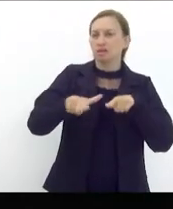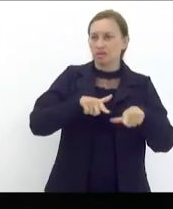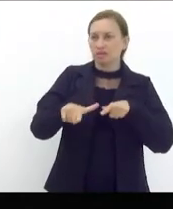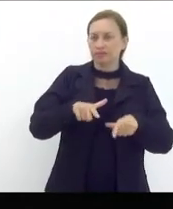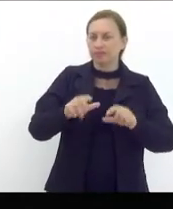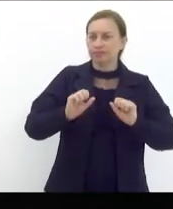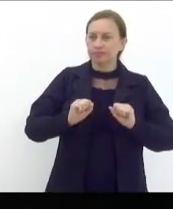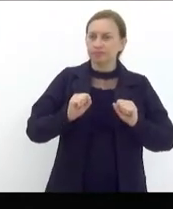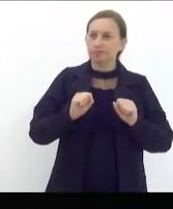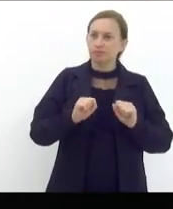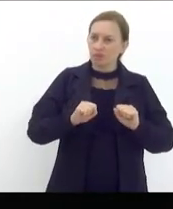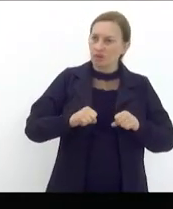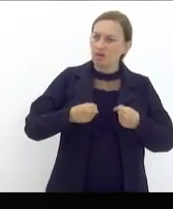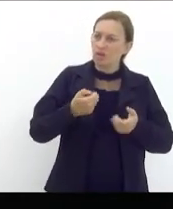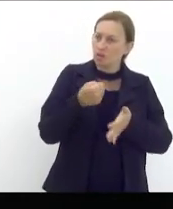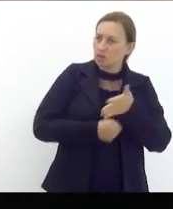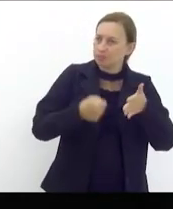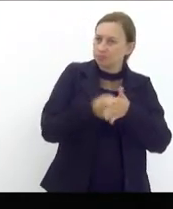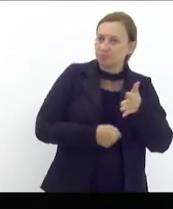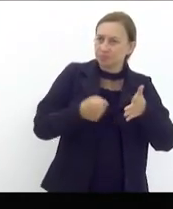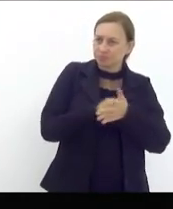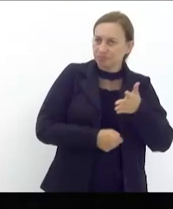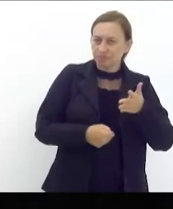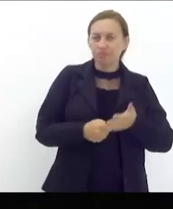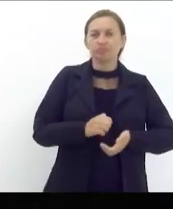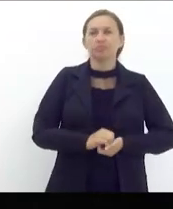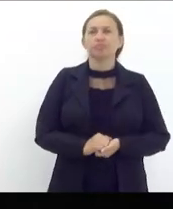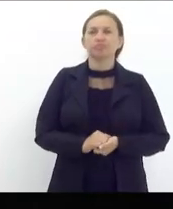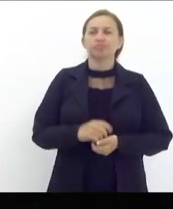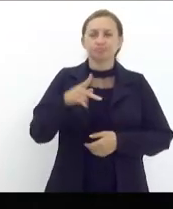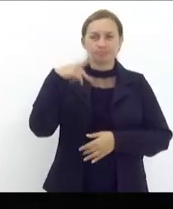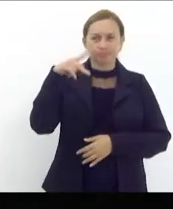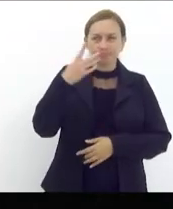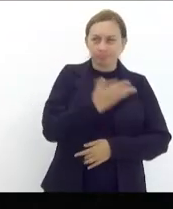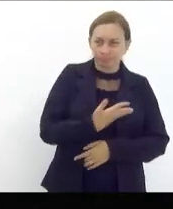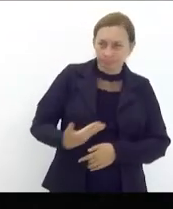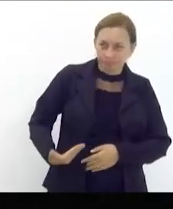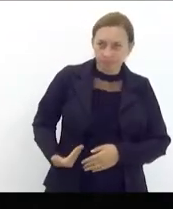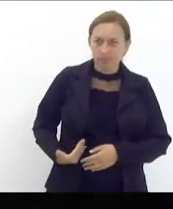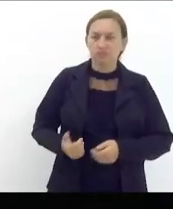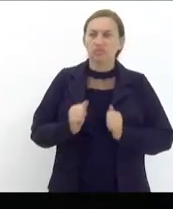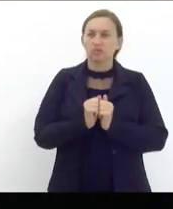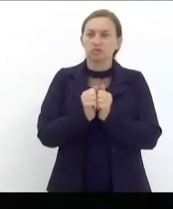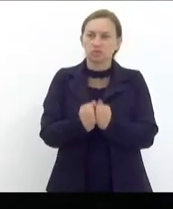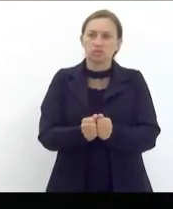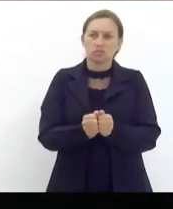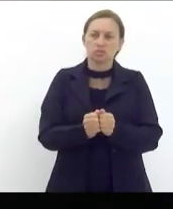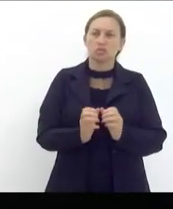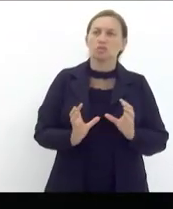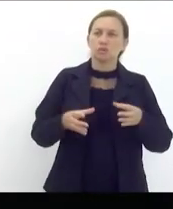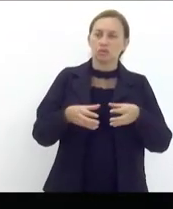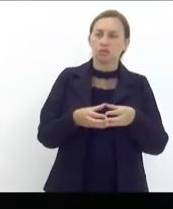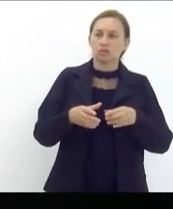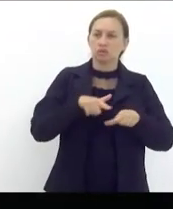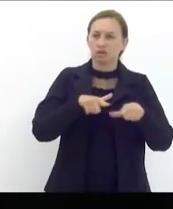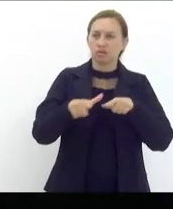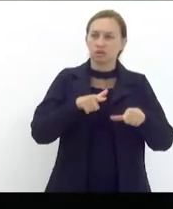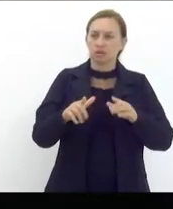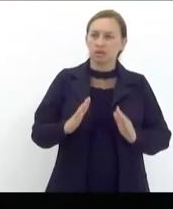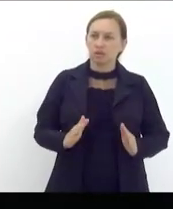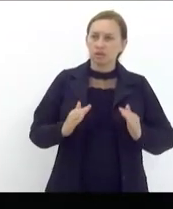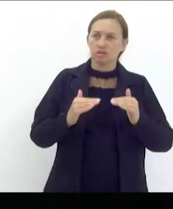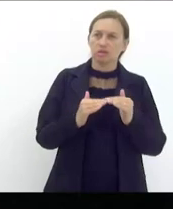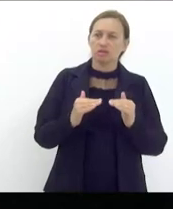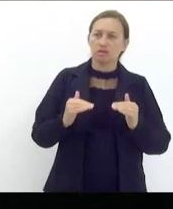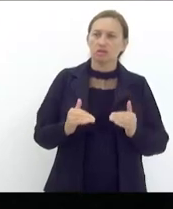gente vem enfrentando e trazendo a proposição de políticas públicas e junto aí com a comissão de trabalho desta casa para a